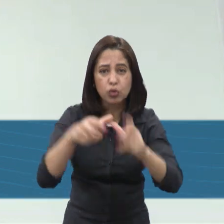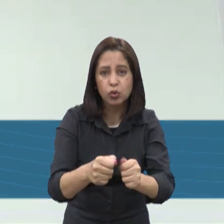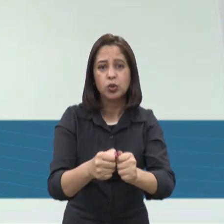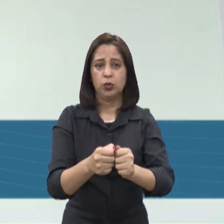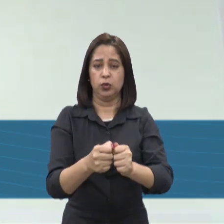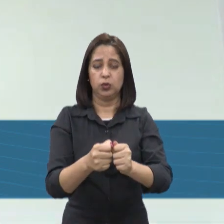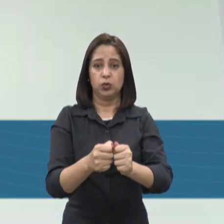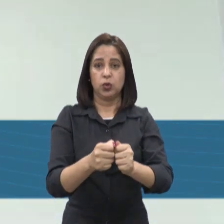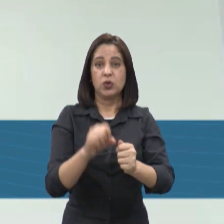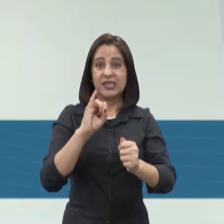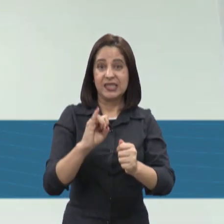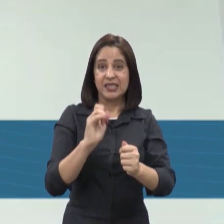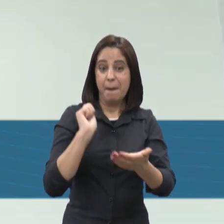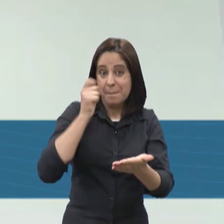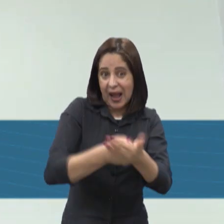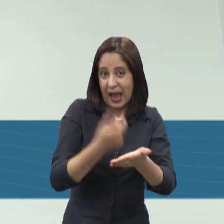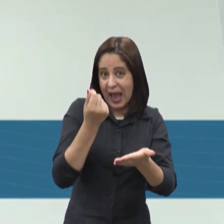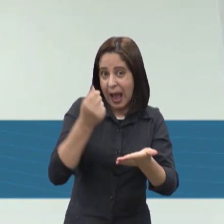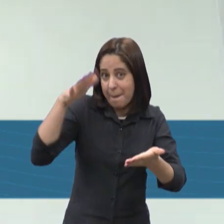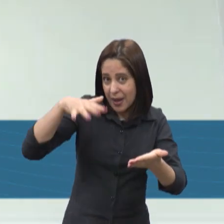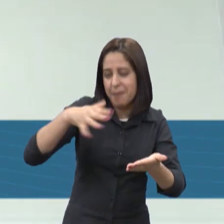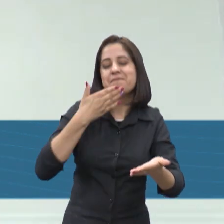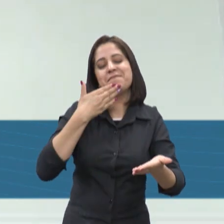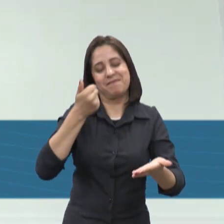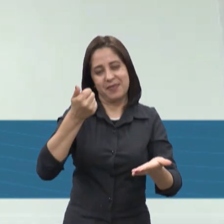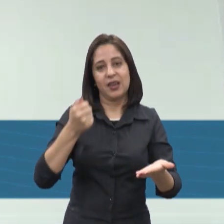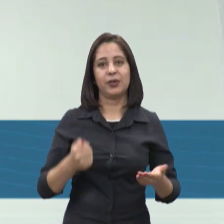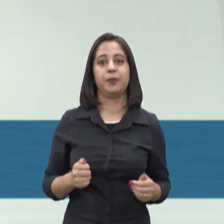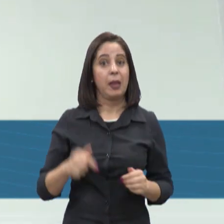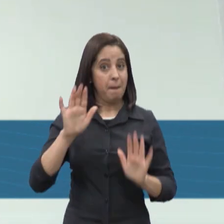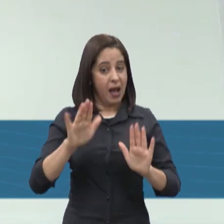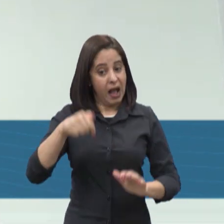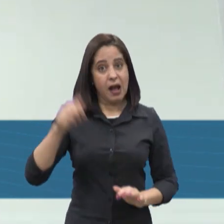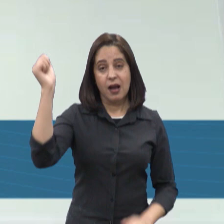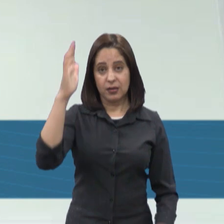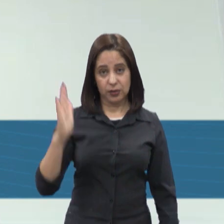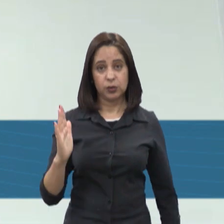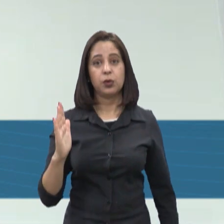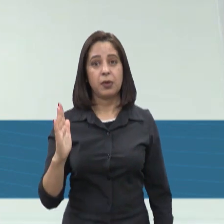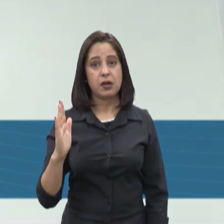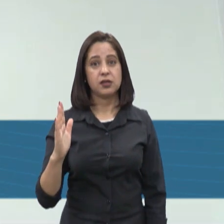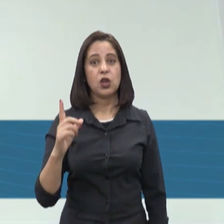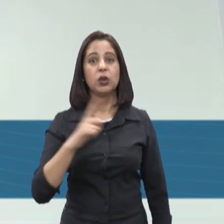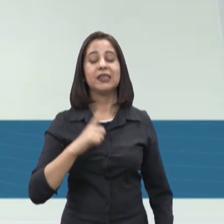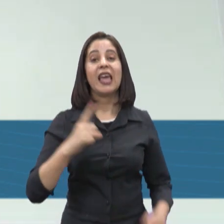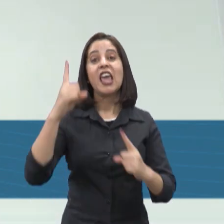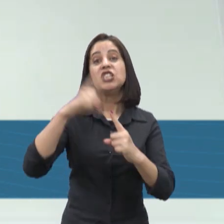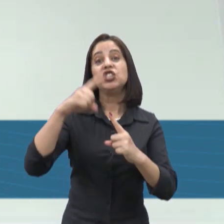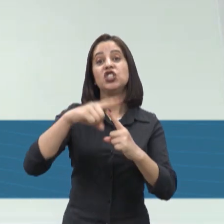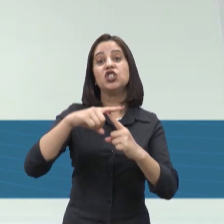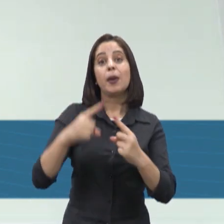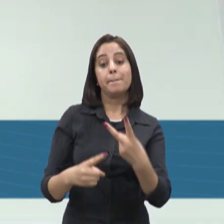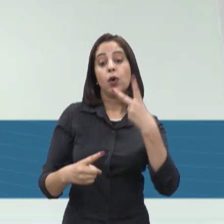for esse valor, melhor você vai economizar. E no Brasil, basicamente, nós temos dois tipos de